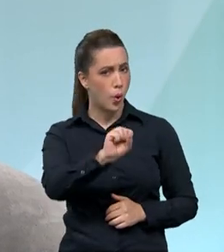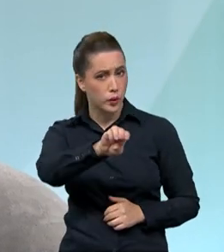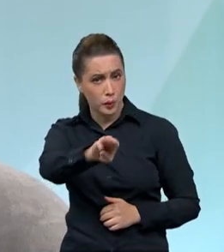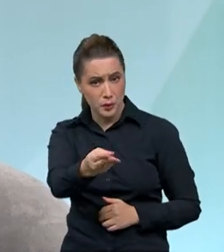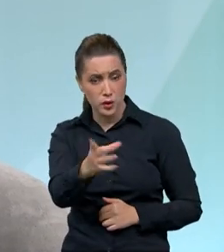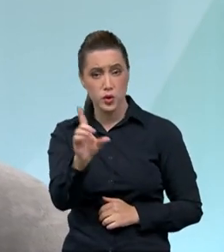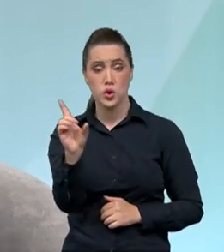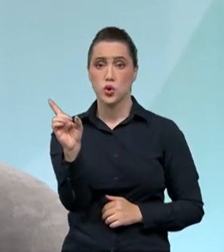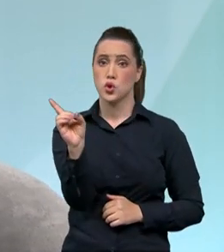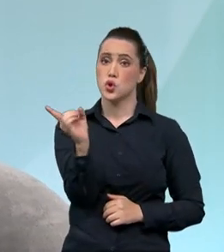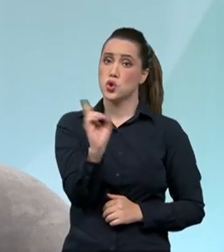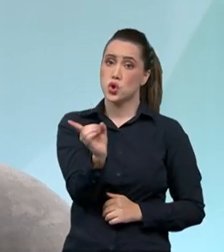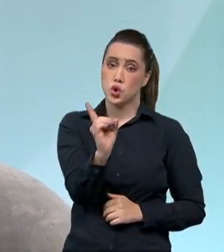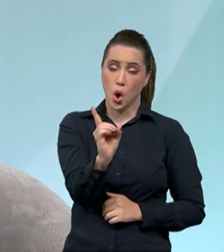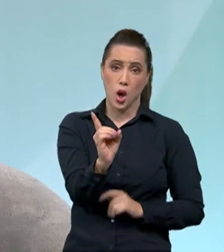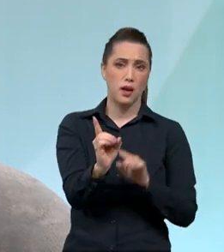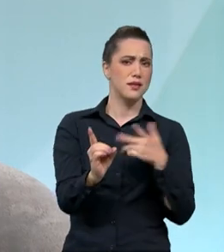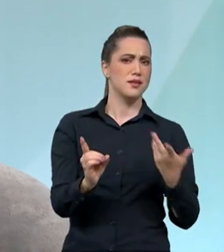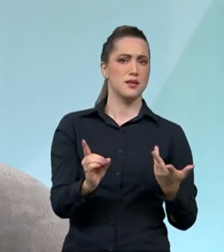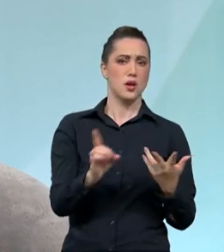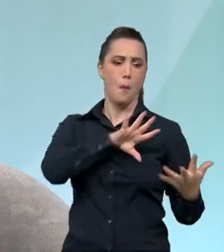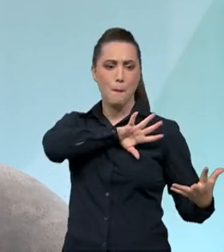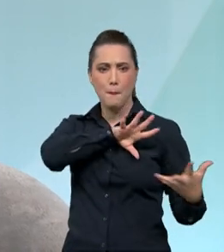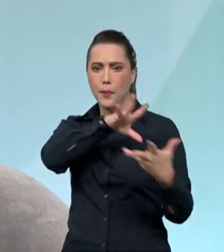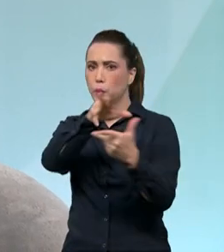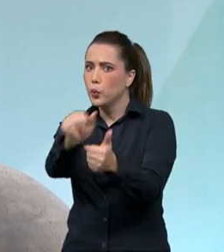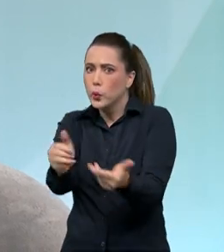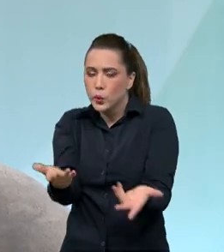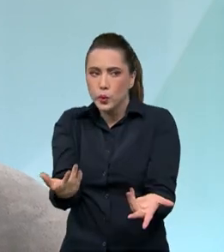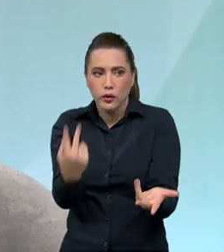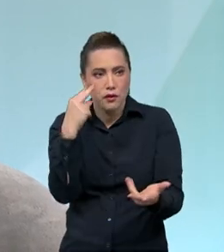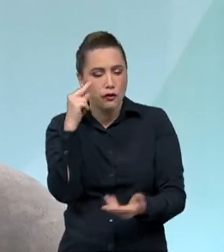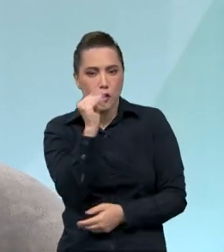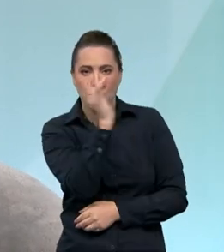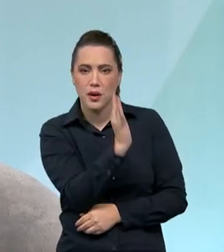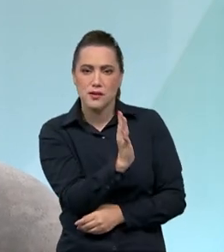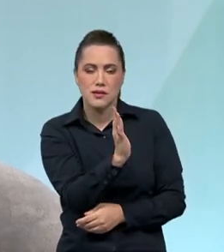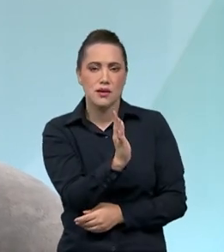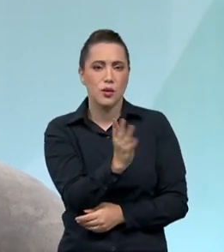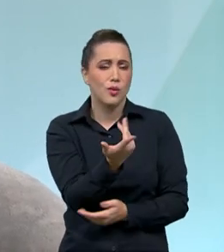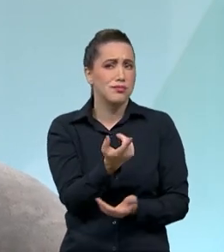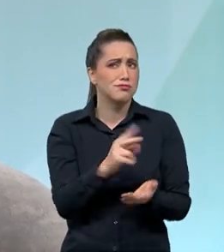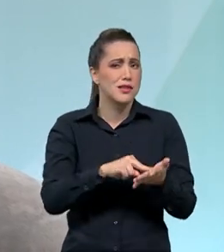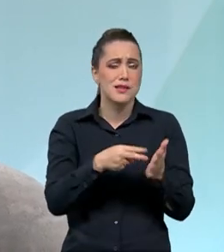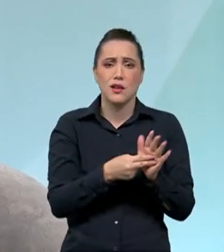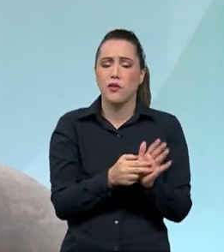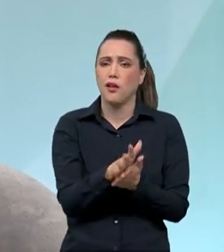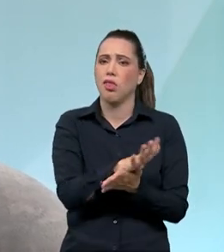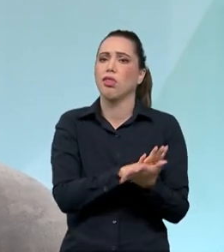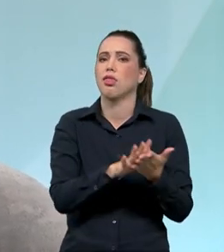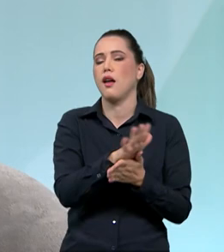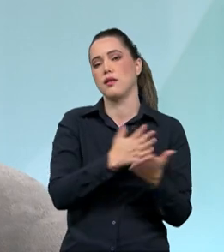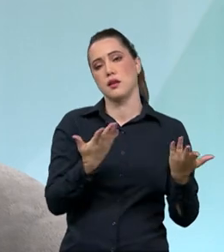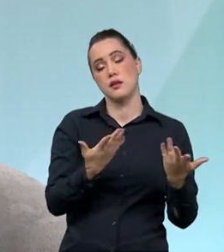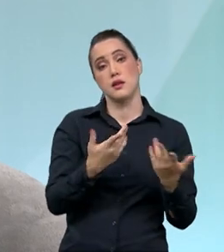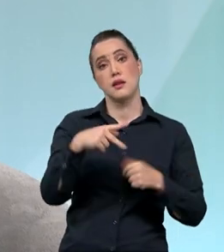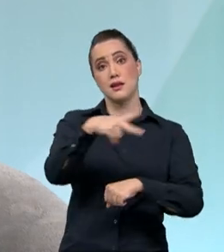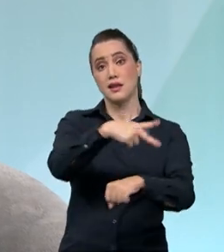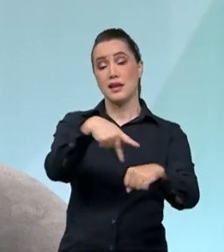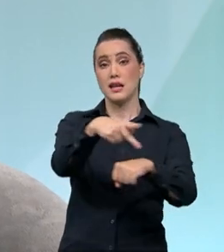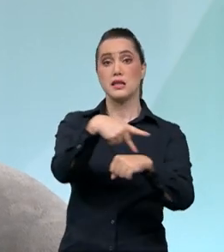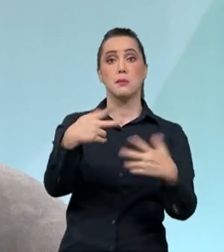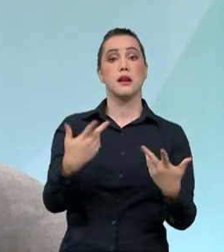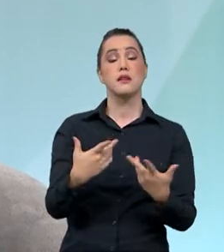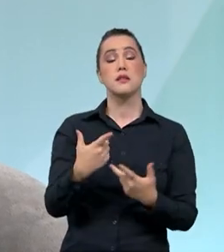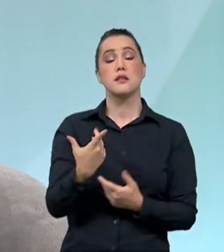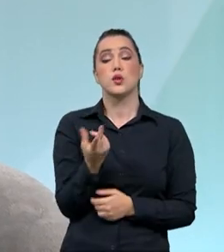dólares numa campanha mundo não chega a ser absolutamente nada, nada. Há países que o investimento é de 500